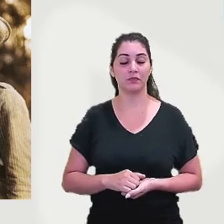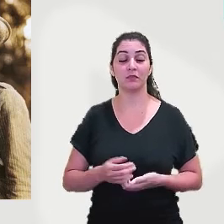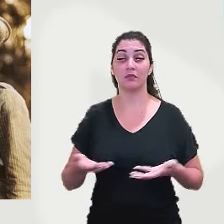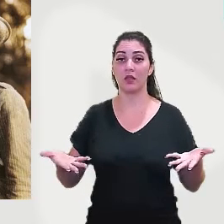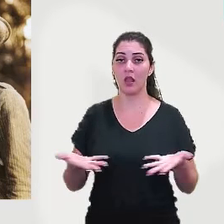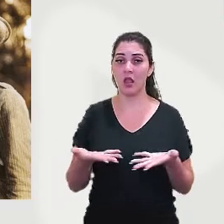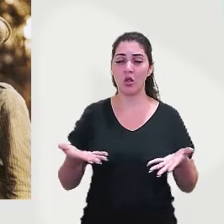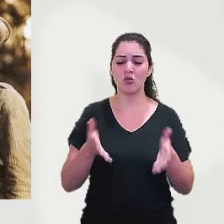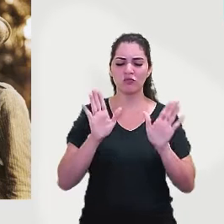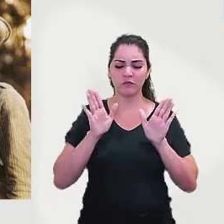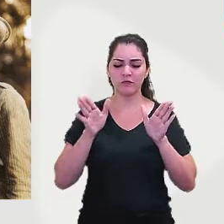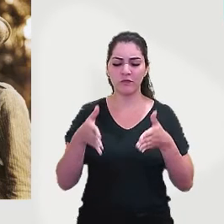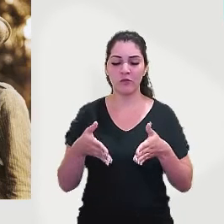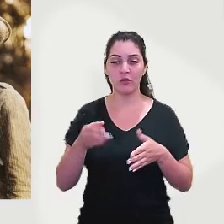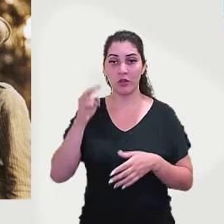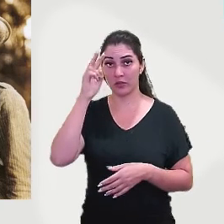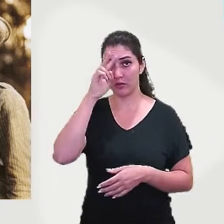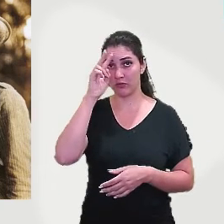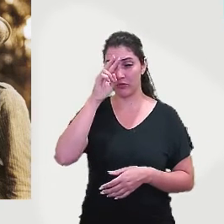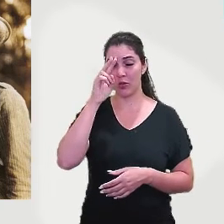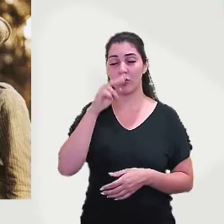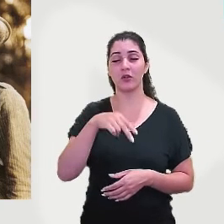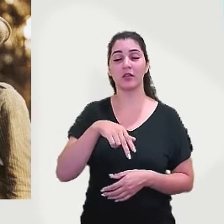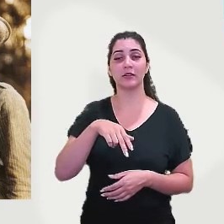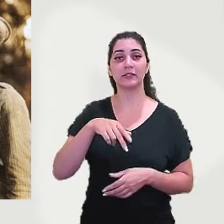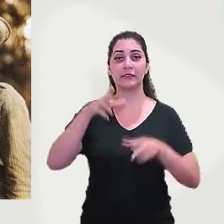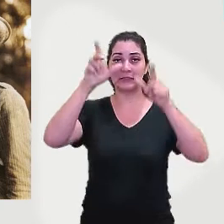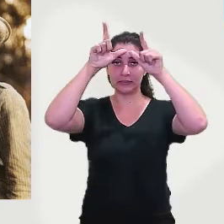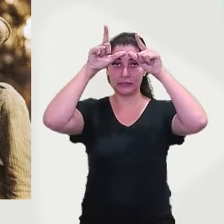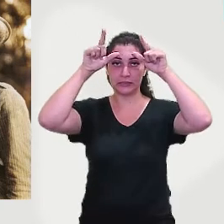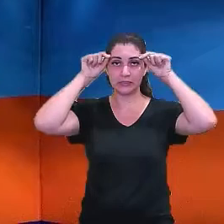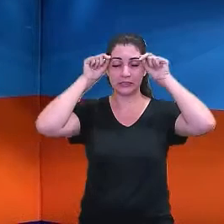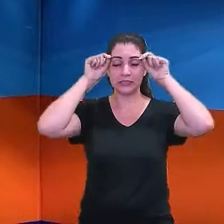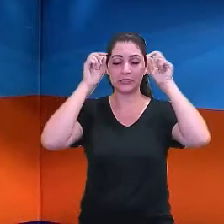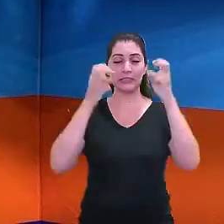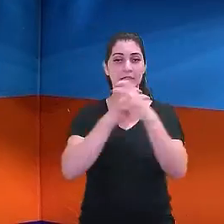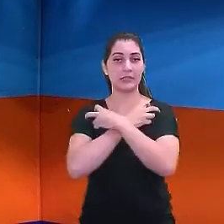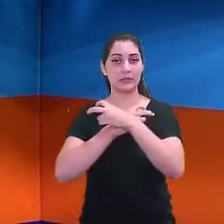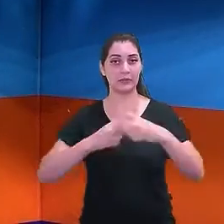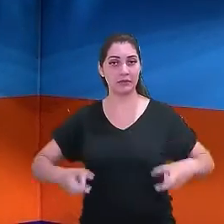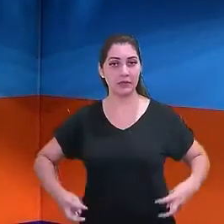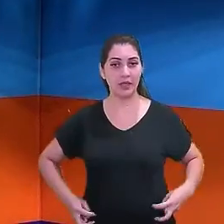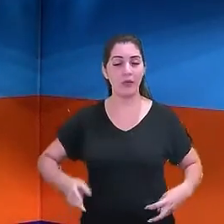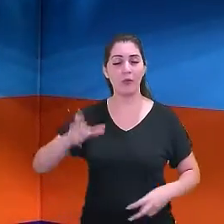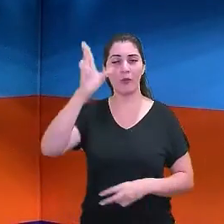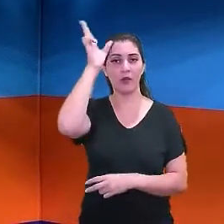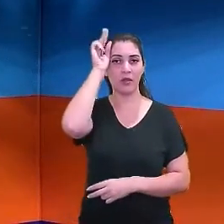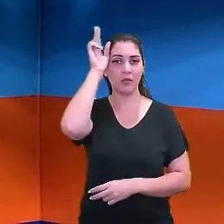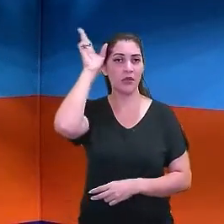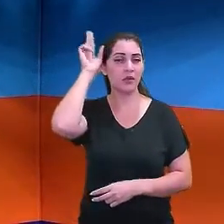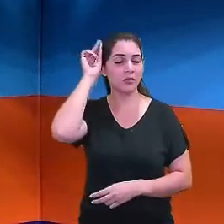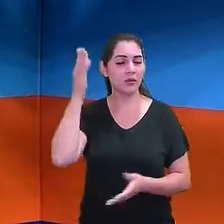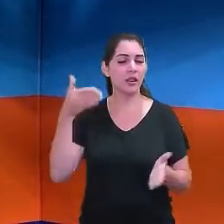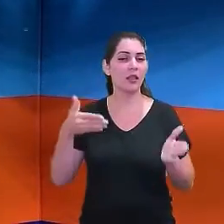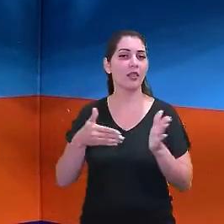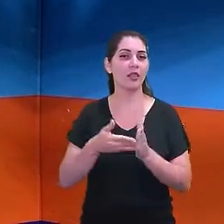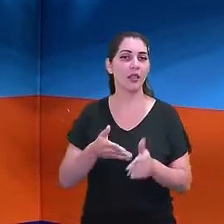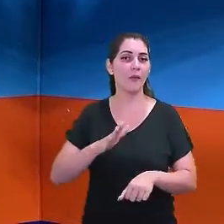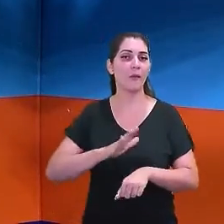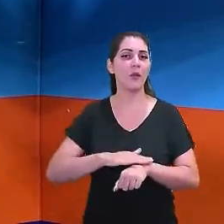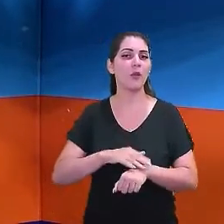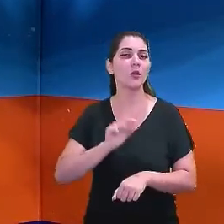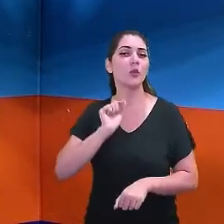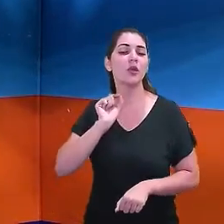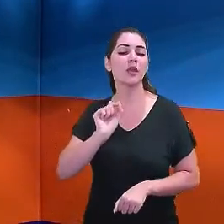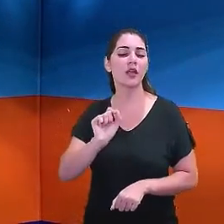Agora, vou focar na história de Lampião e Maria Bonita. A gente, até esse momento, conseguimos entender quem eram os cangaceiros, os três